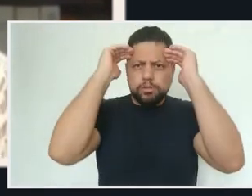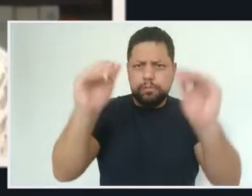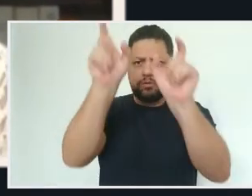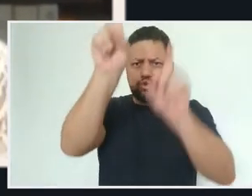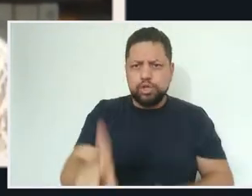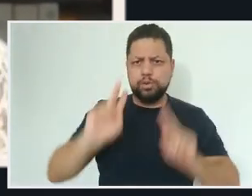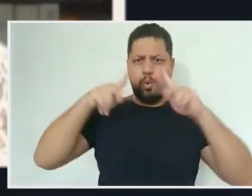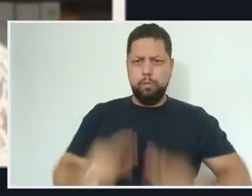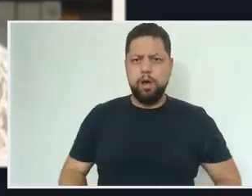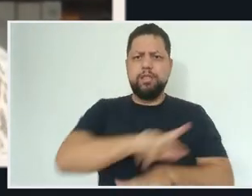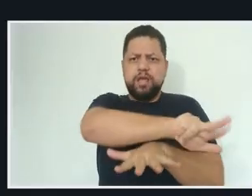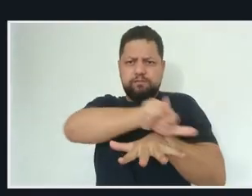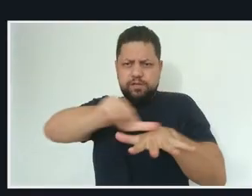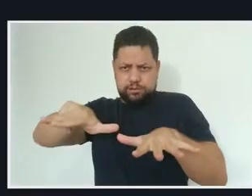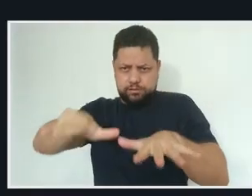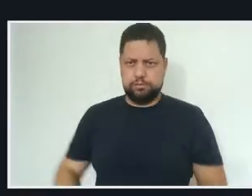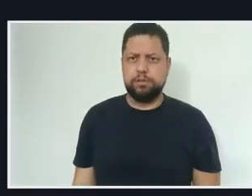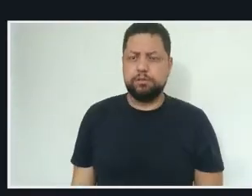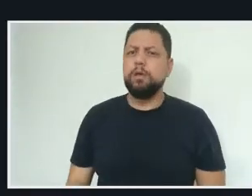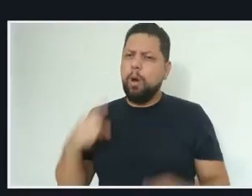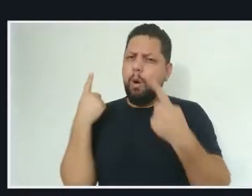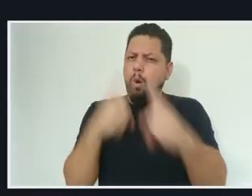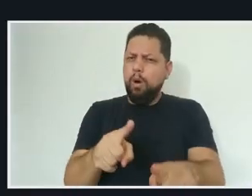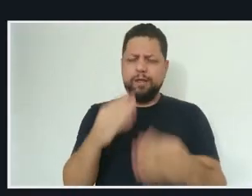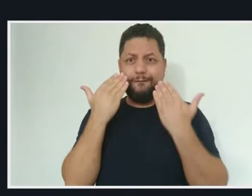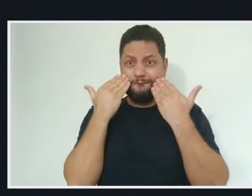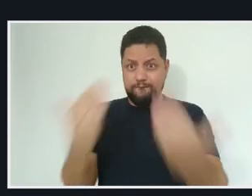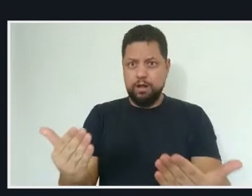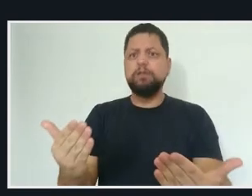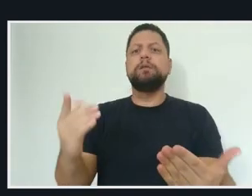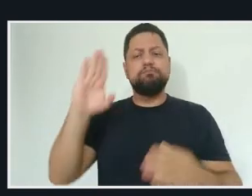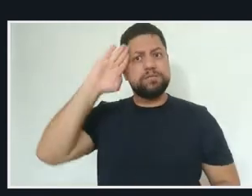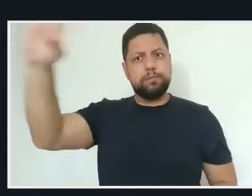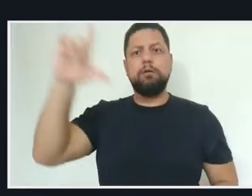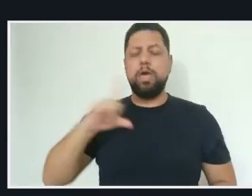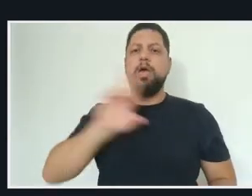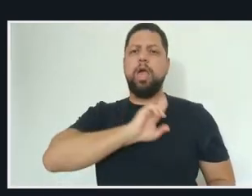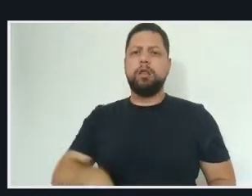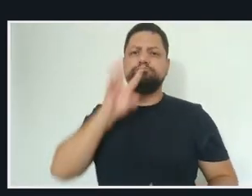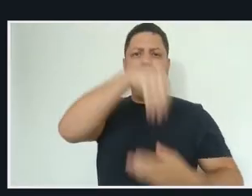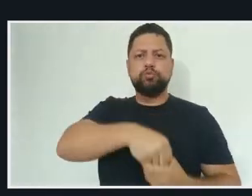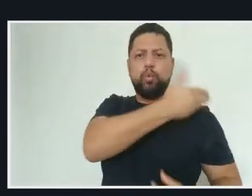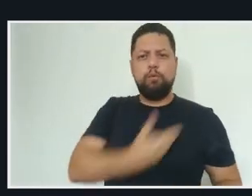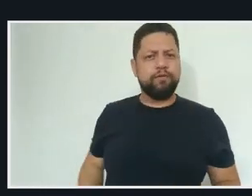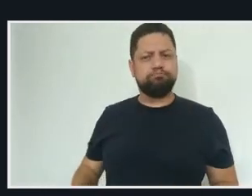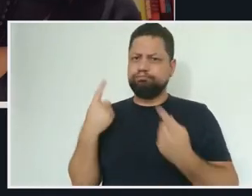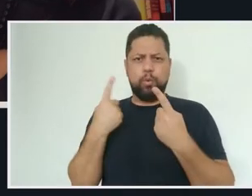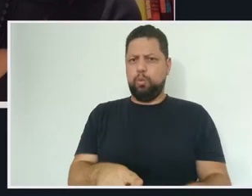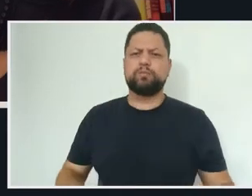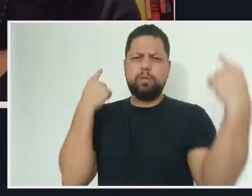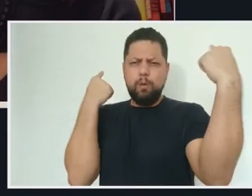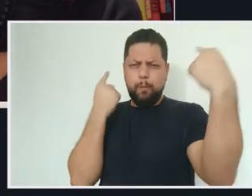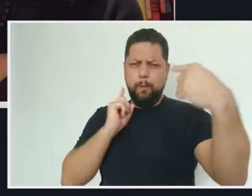humano à liberdade religiosa. Estimulando a intolerância, em especial, contra as religiões de matriz africana.